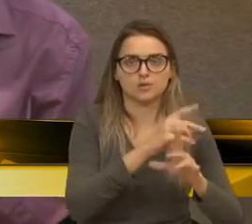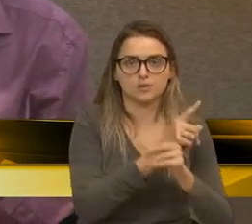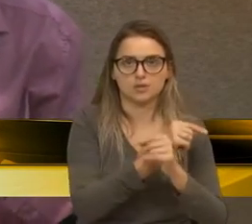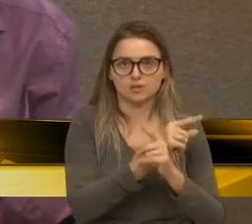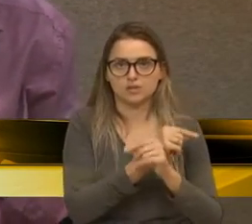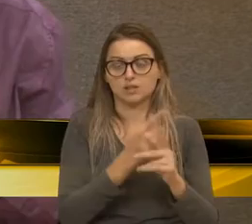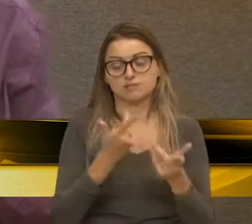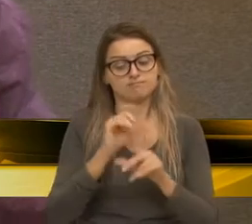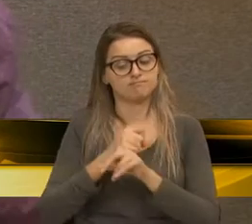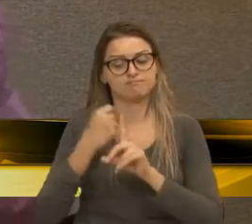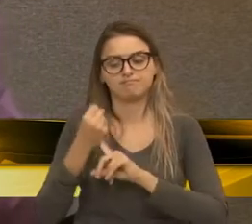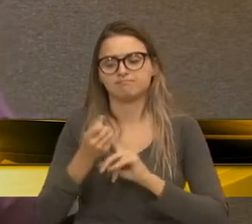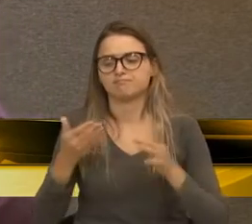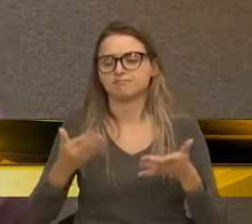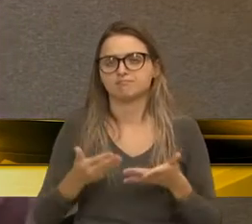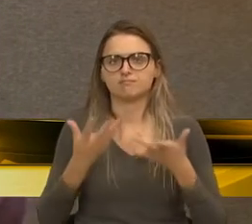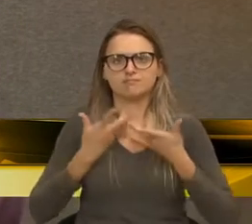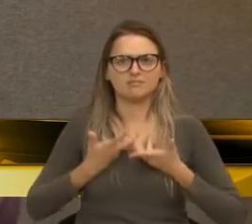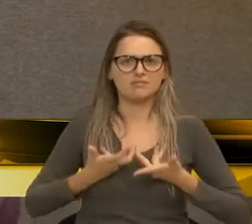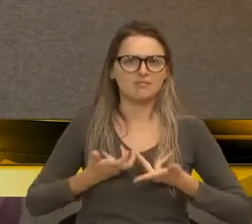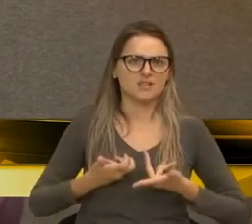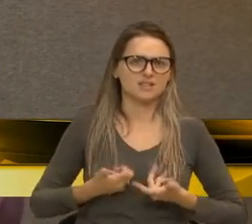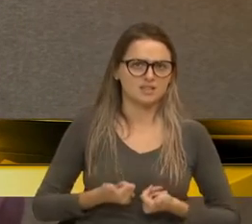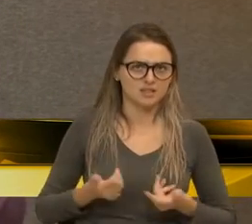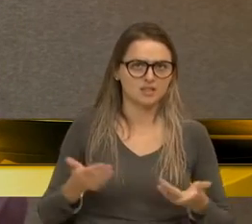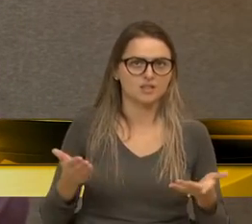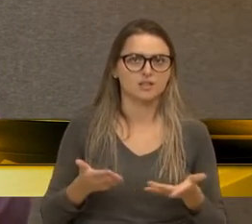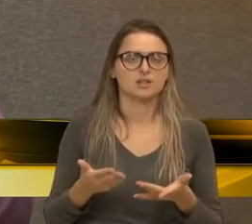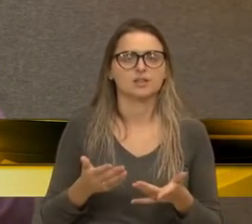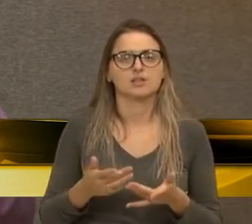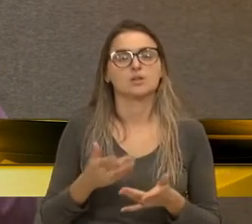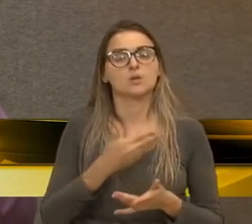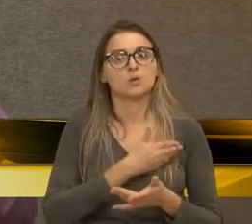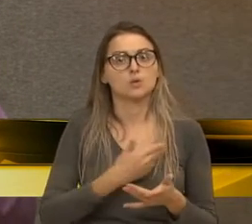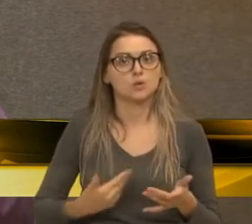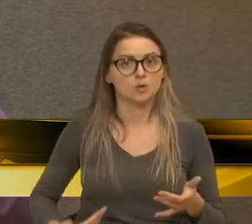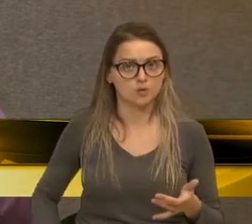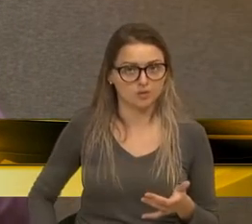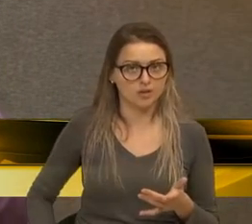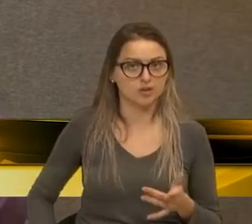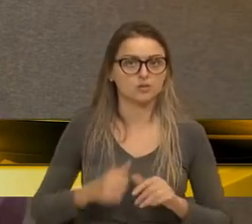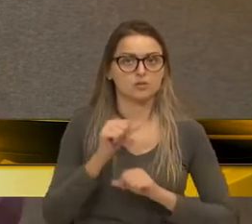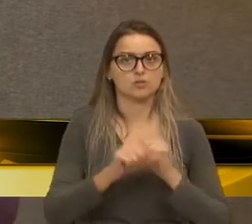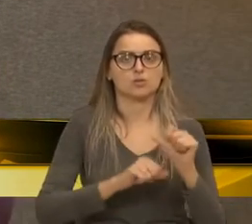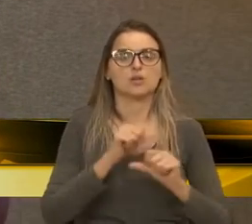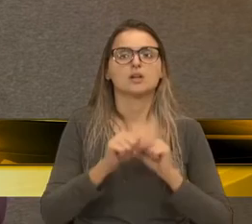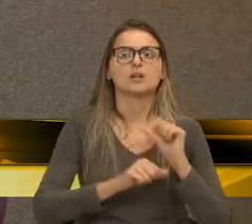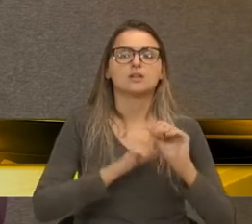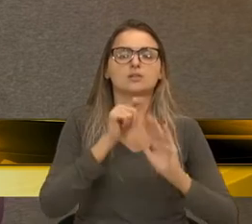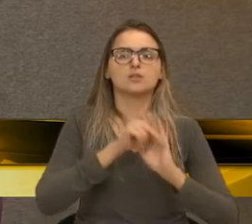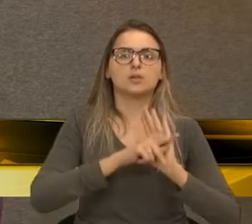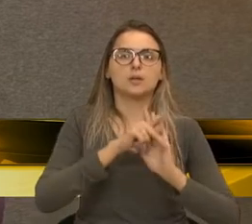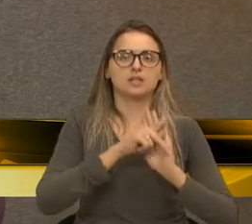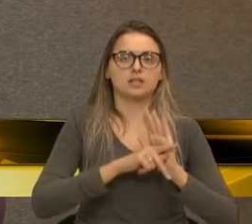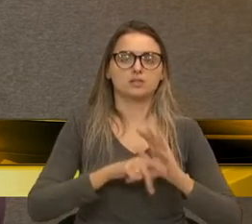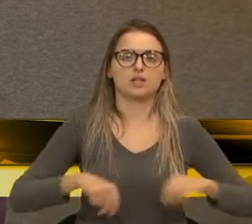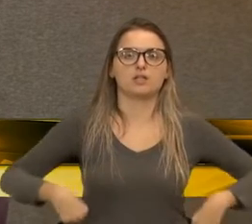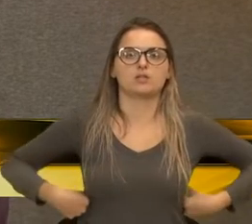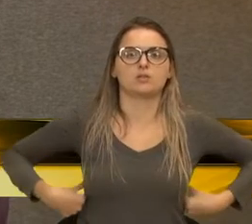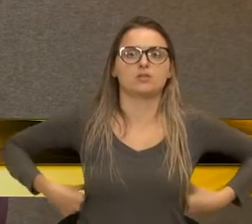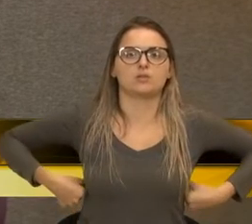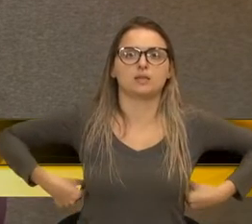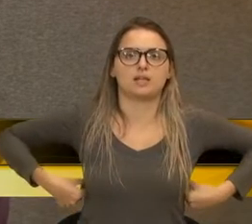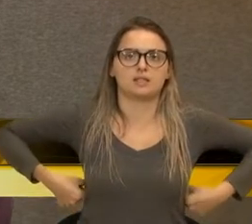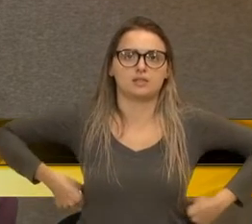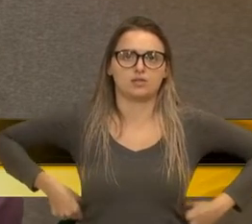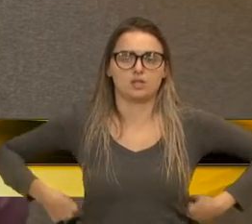Então, a sociedade vem há anos pedindo por isso. Aí o governo altera o projeto, que realmente não precisava ter alterado,